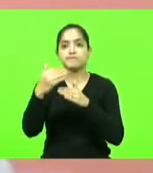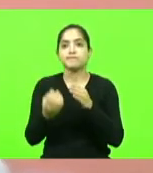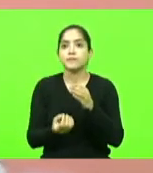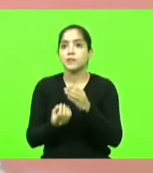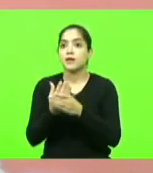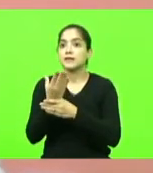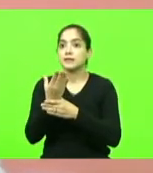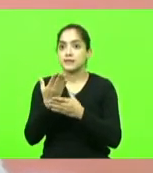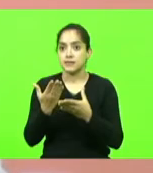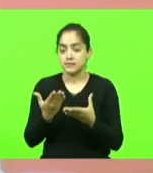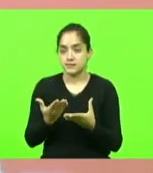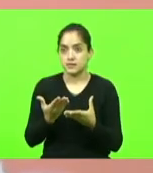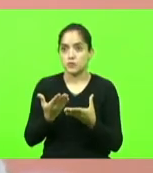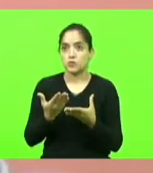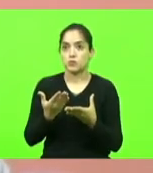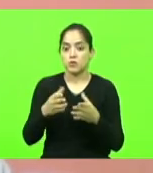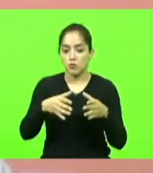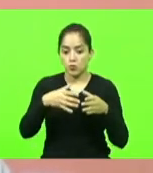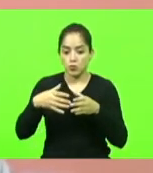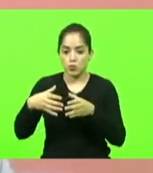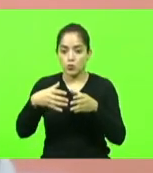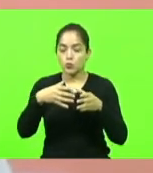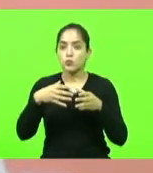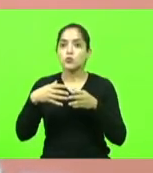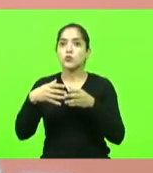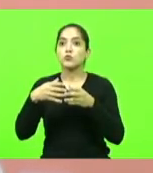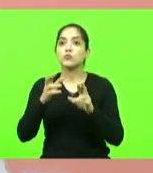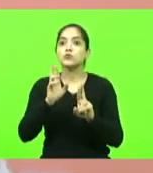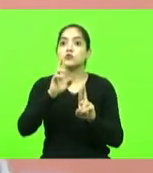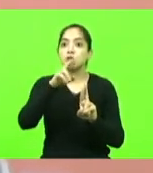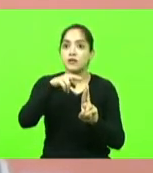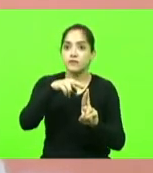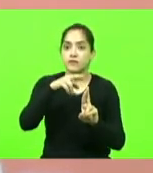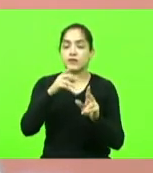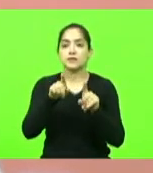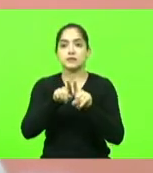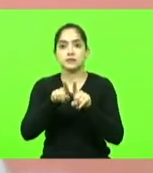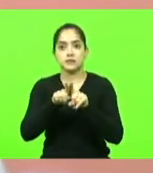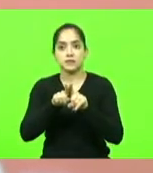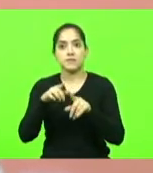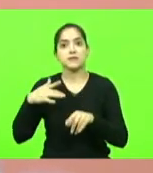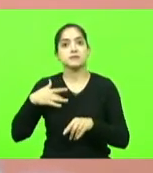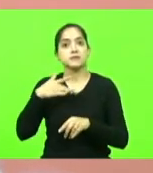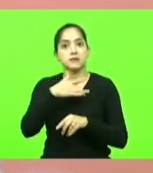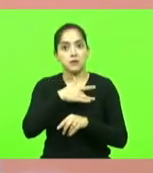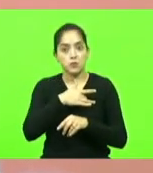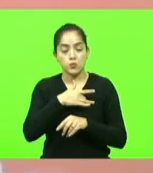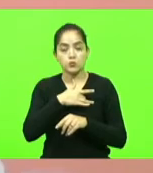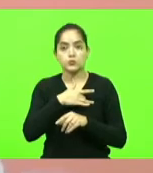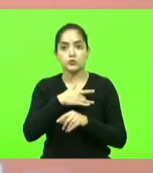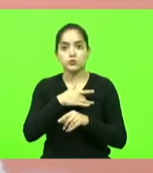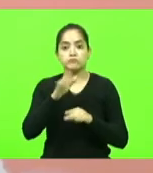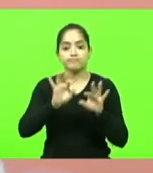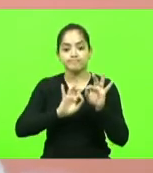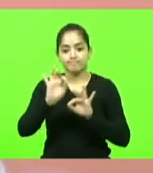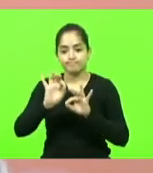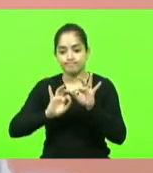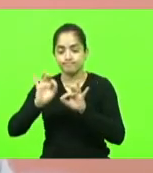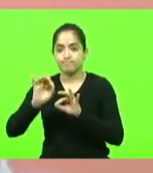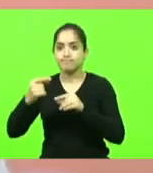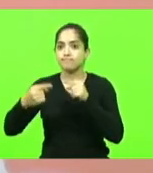dos centros de referência da mulher dos centros de saúde e a formulação de políticas